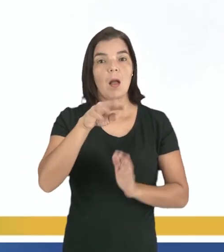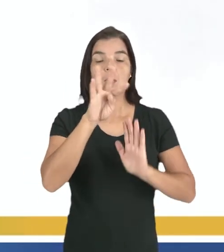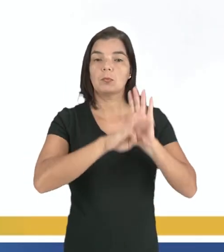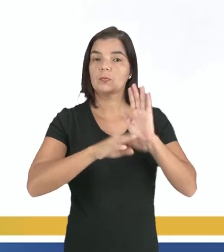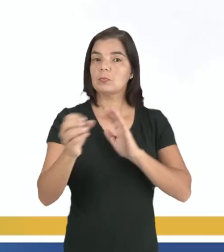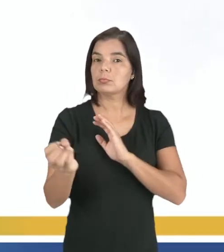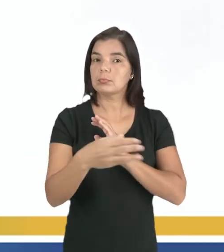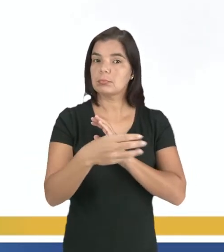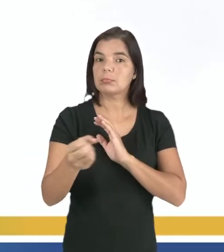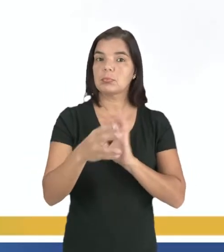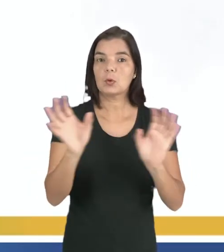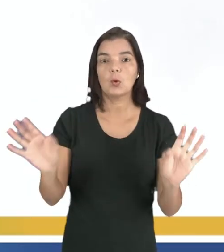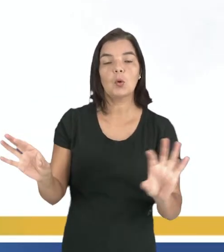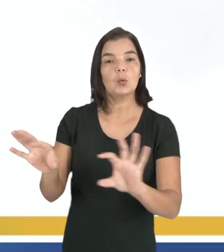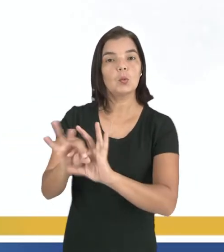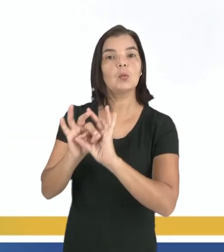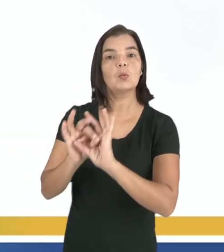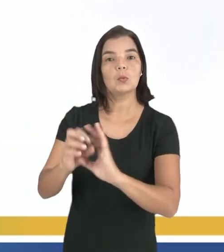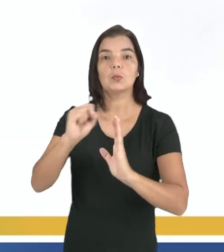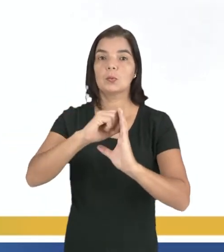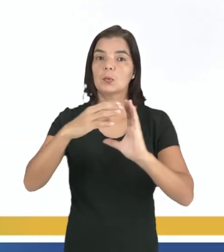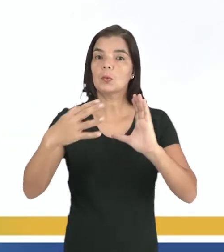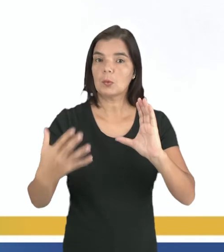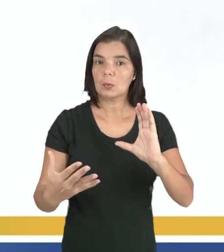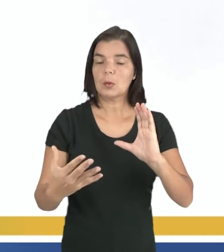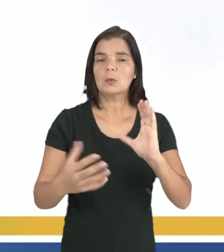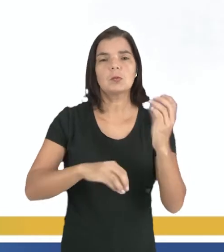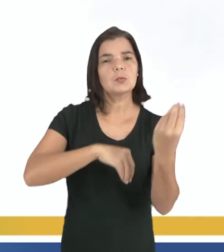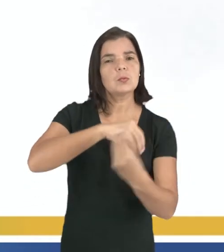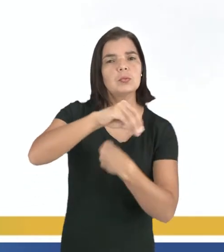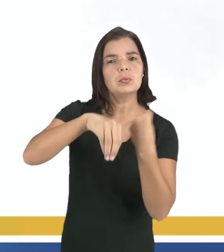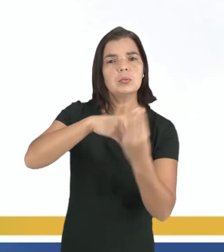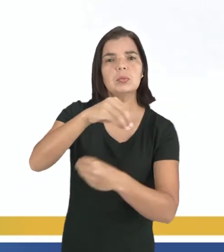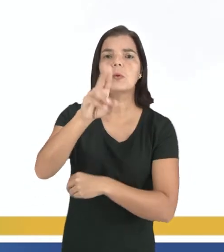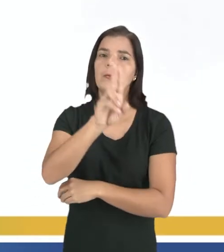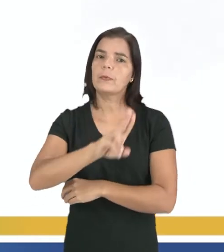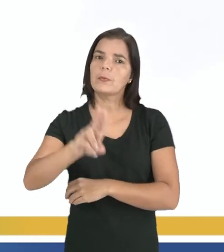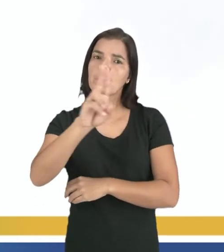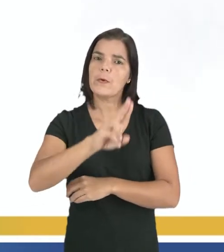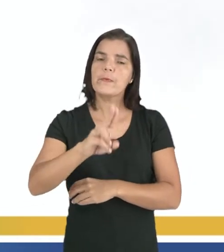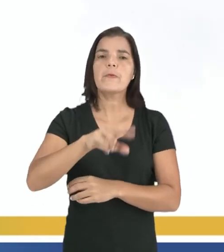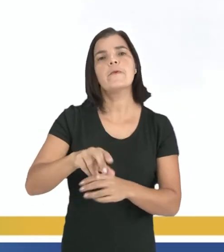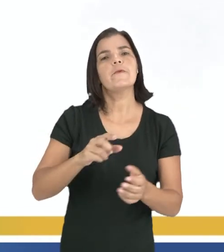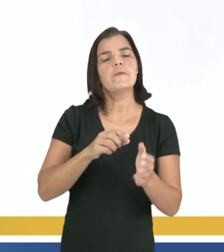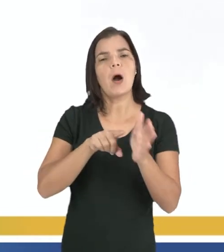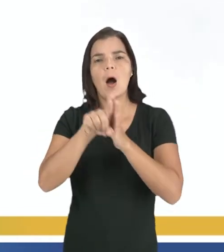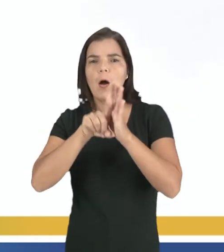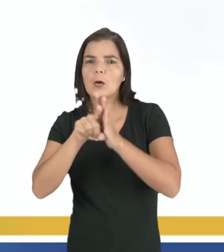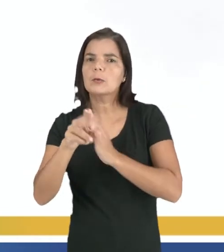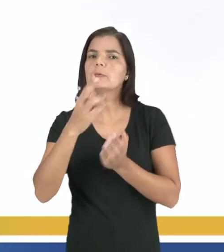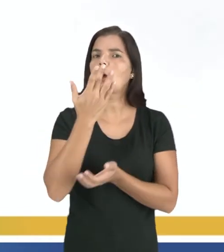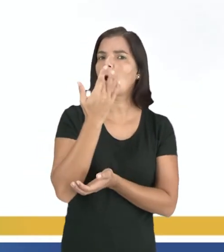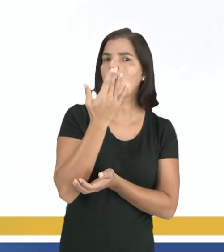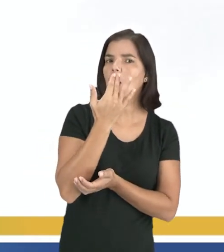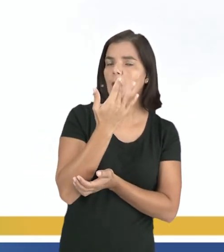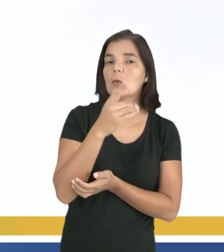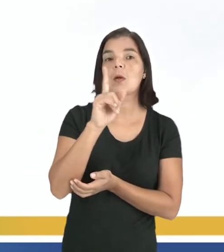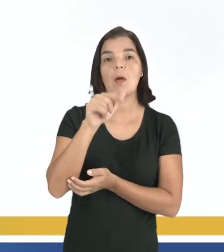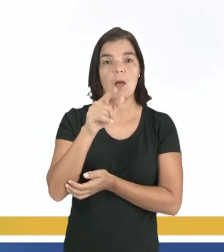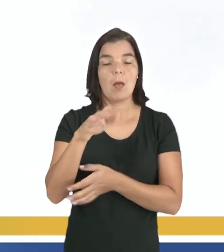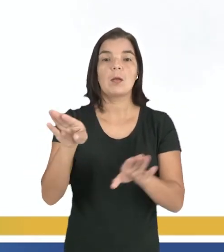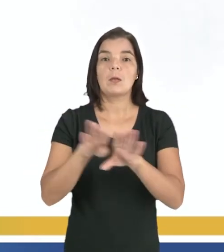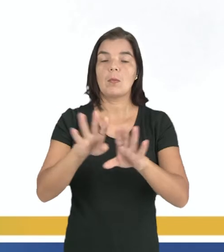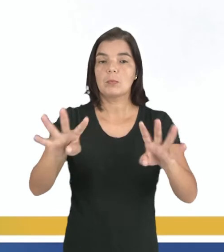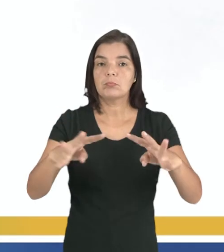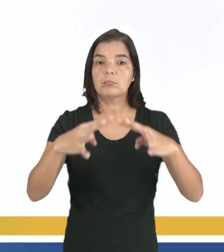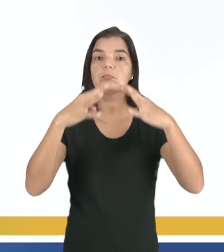moderno, ele reúne características multimodais. Então ele vai usar várias fontes, várias cores, elementos para